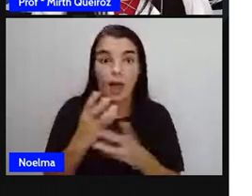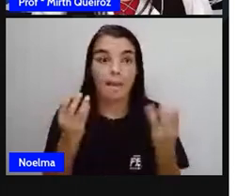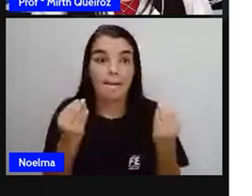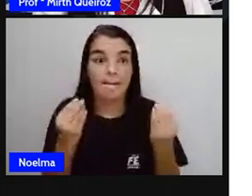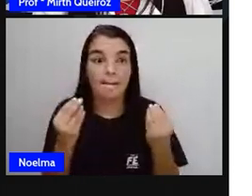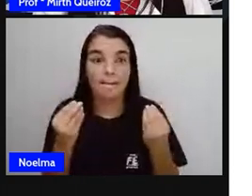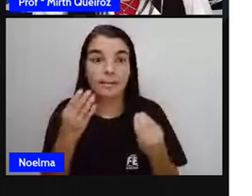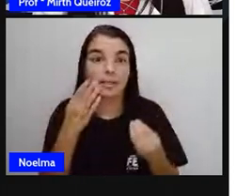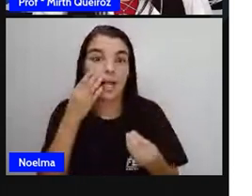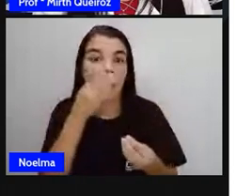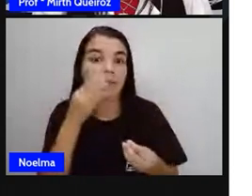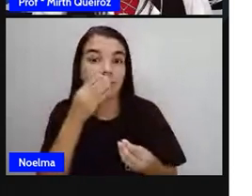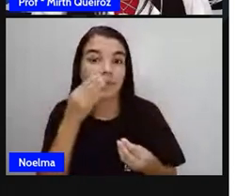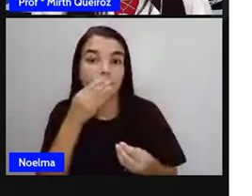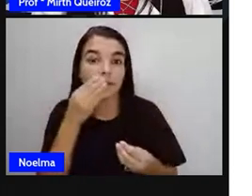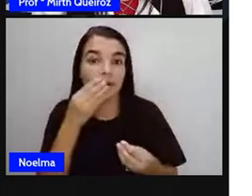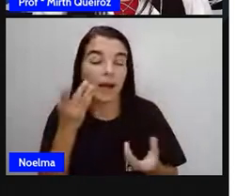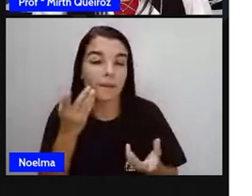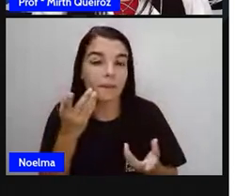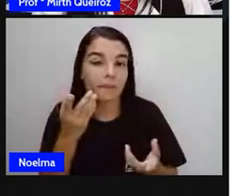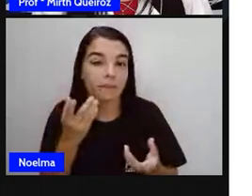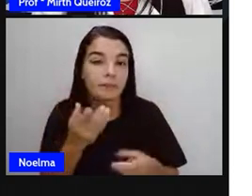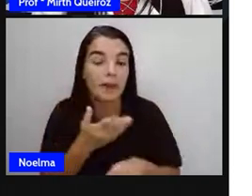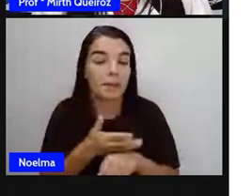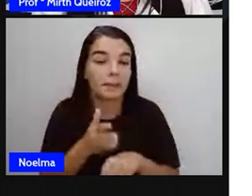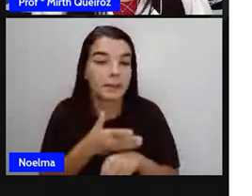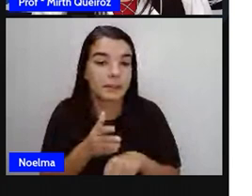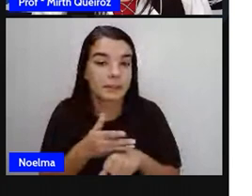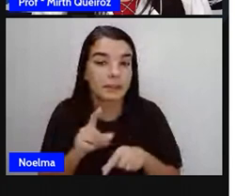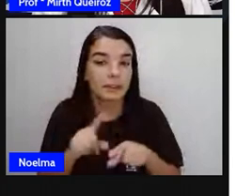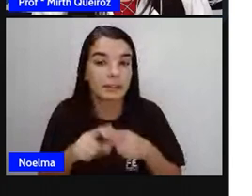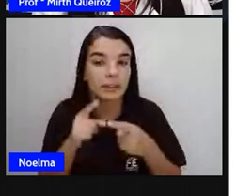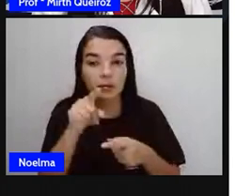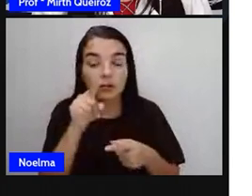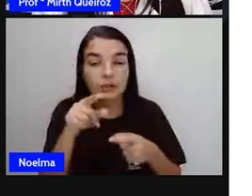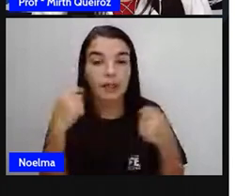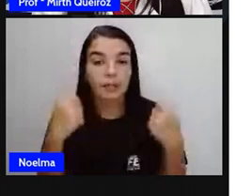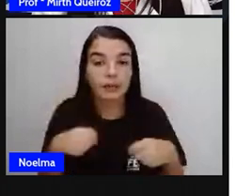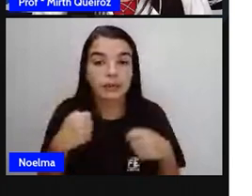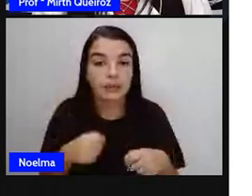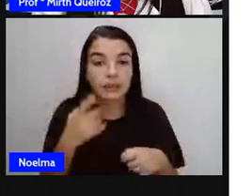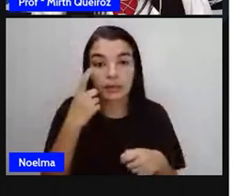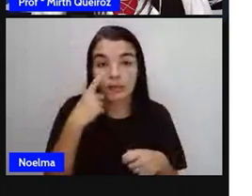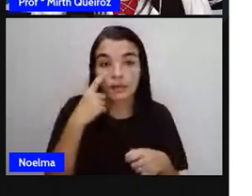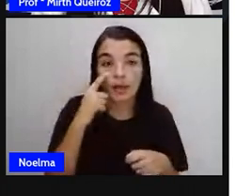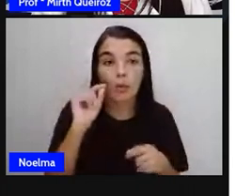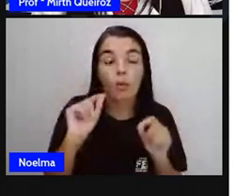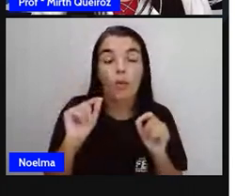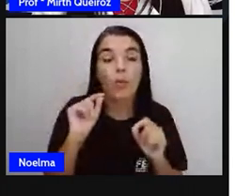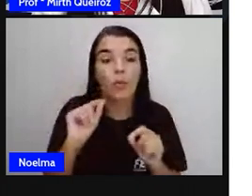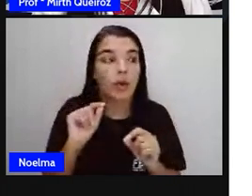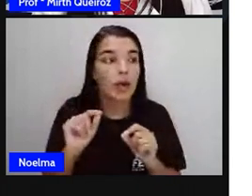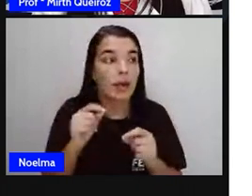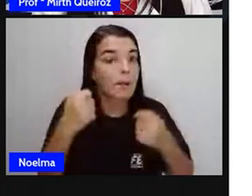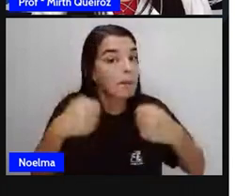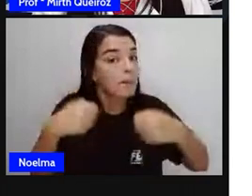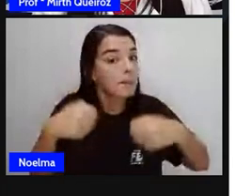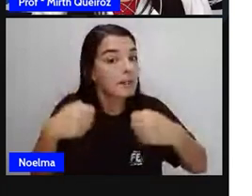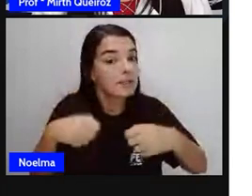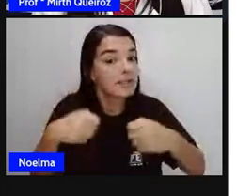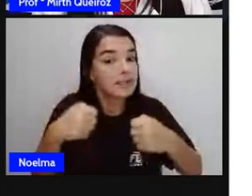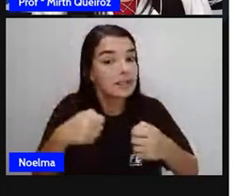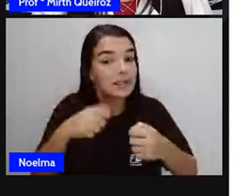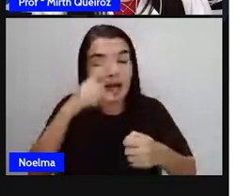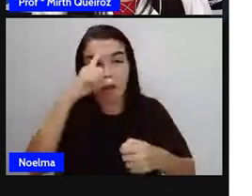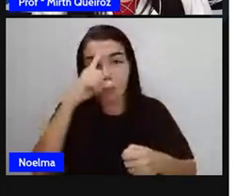Seria como achar um tesouro. A sua missão agora é descobrir essa mercadoria valiosa. Para isso, vocês deverão seguir os